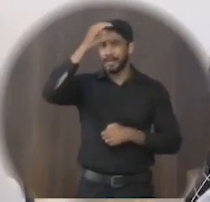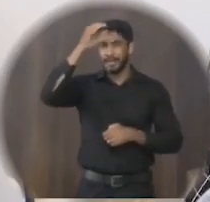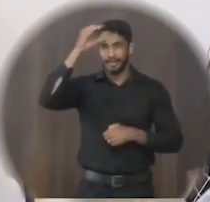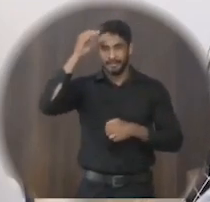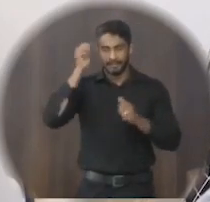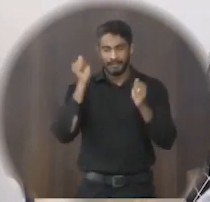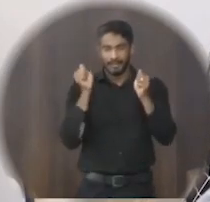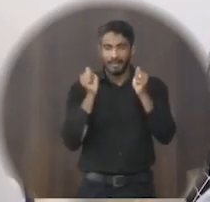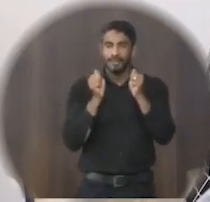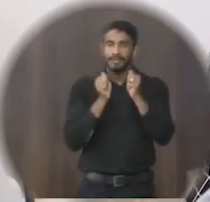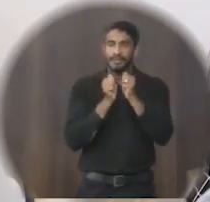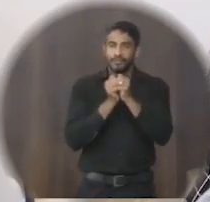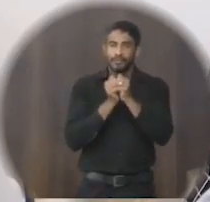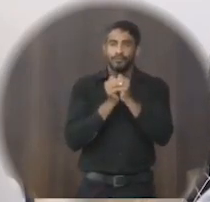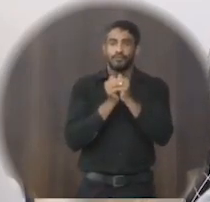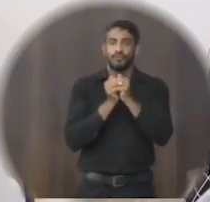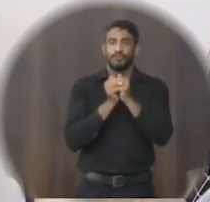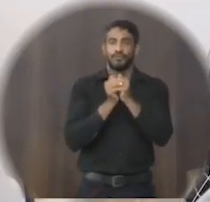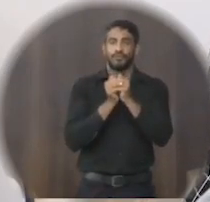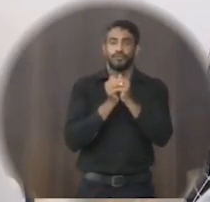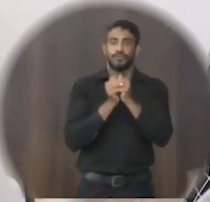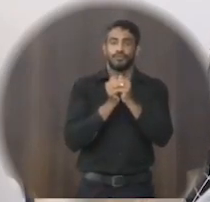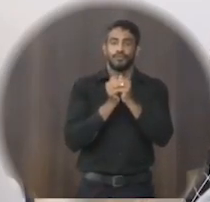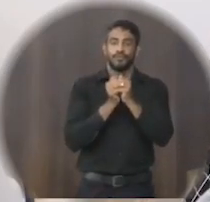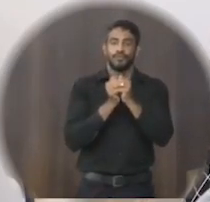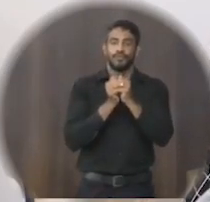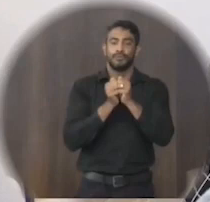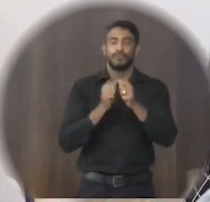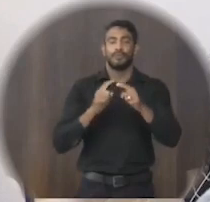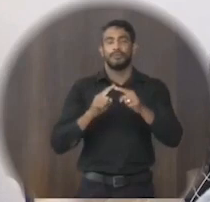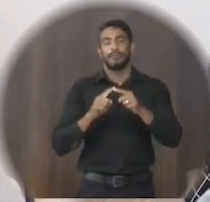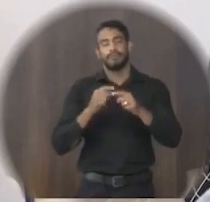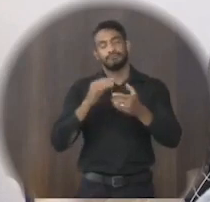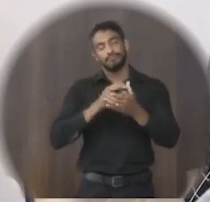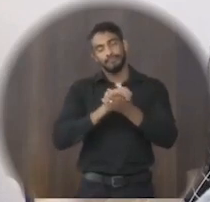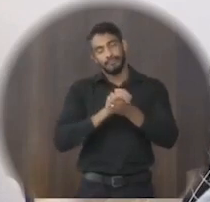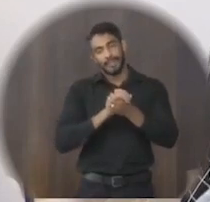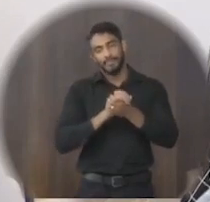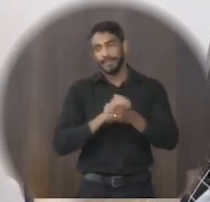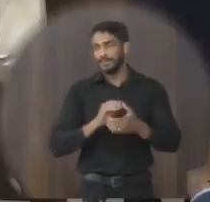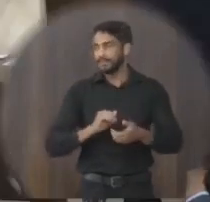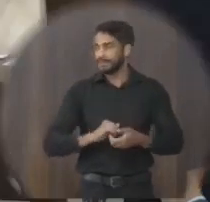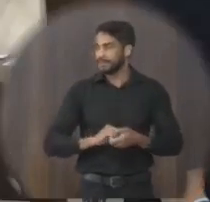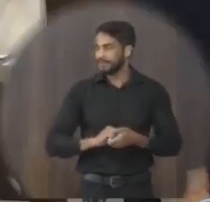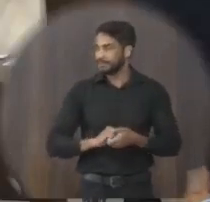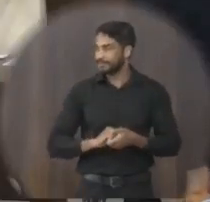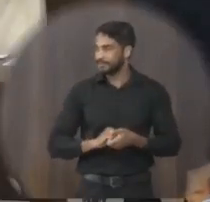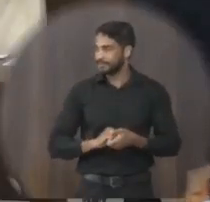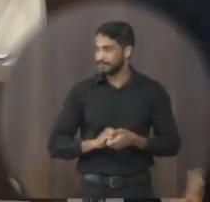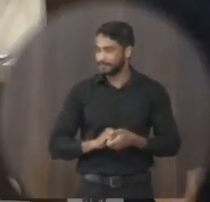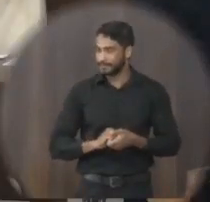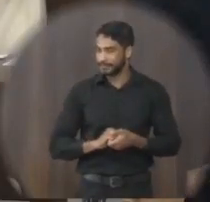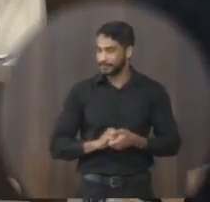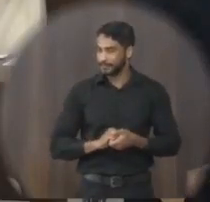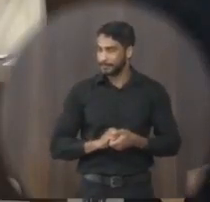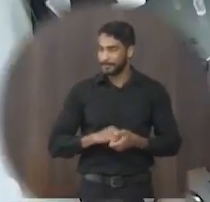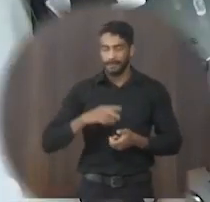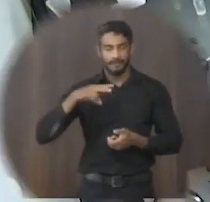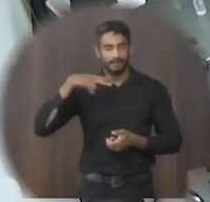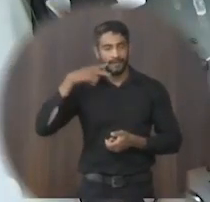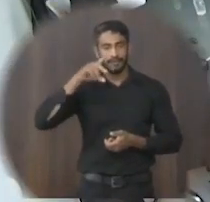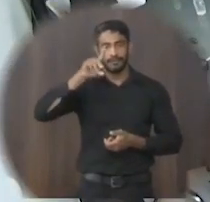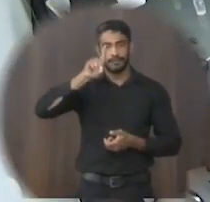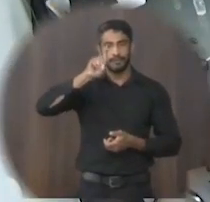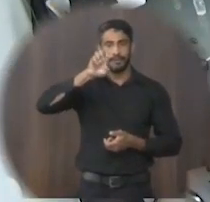atuando para o bem de todos, né? Mais uma vez, parabéns. Obrigado. Presidente. Vereador